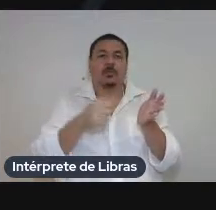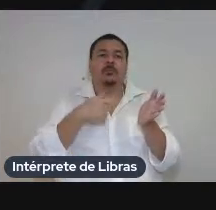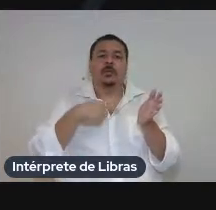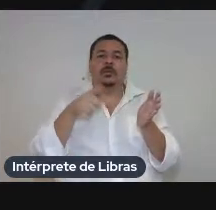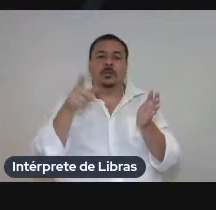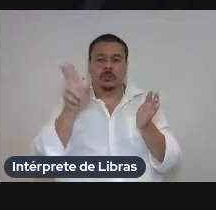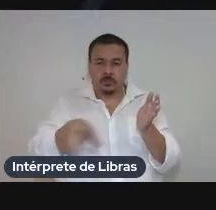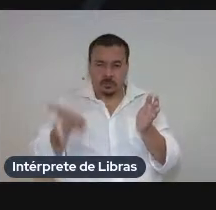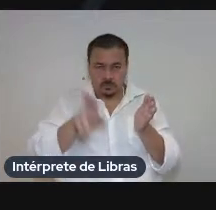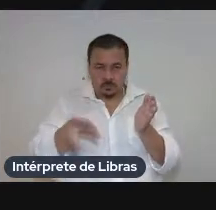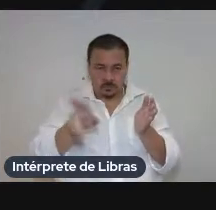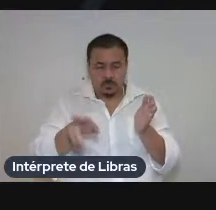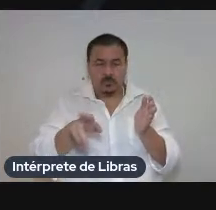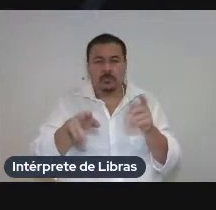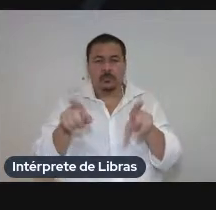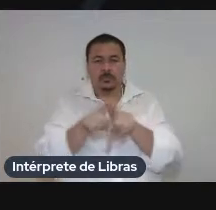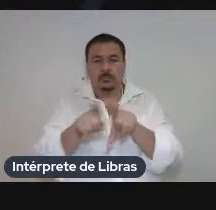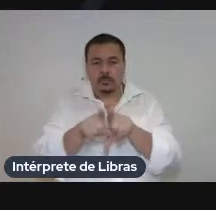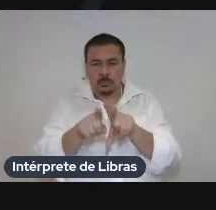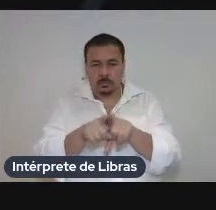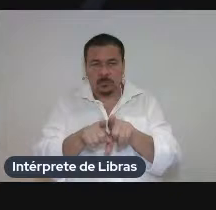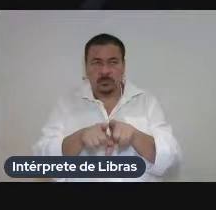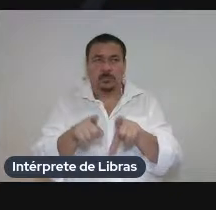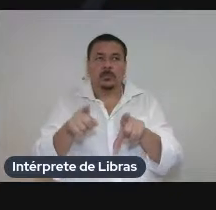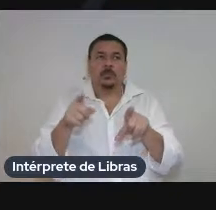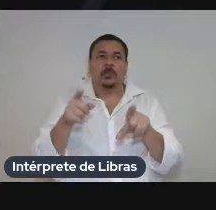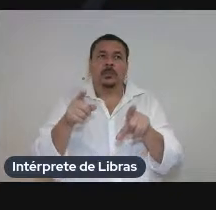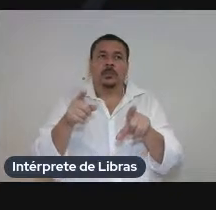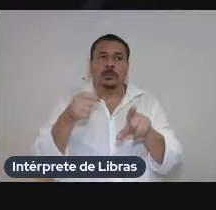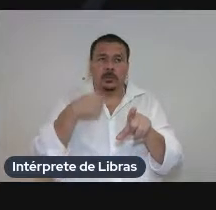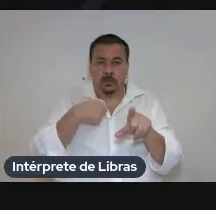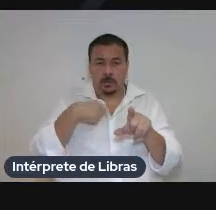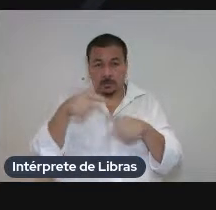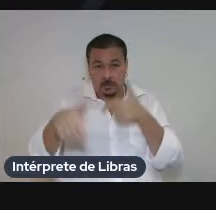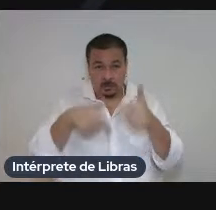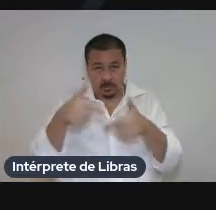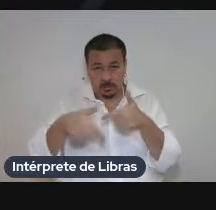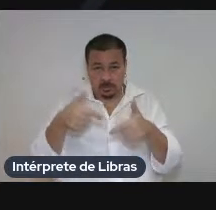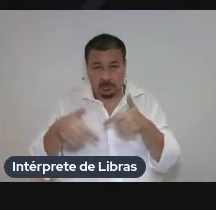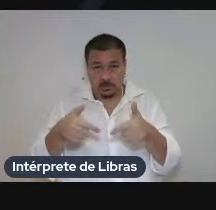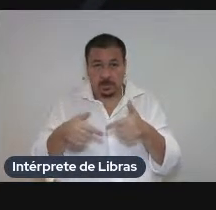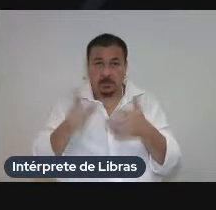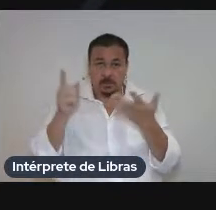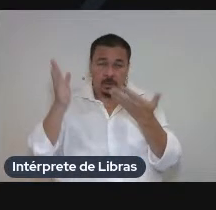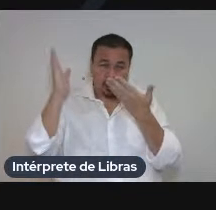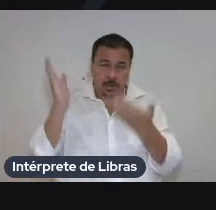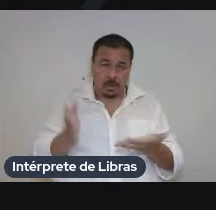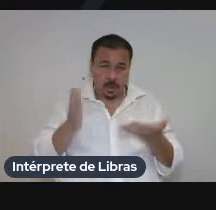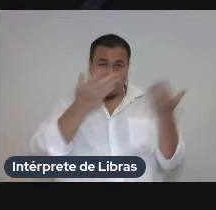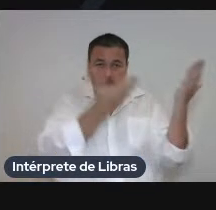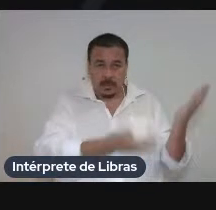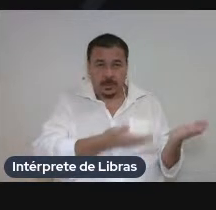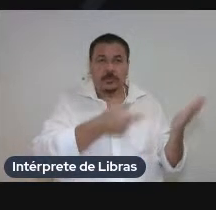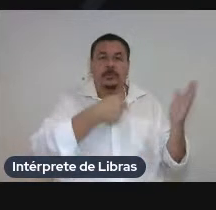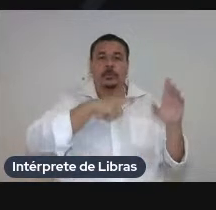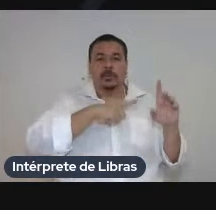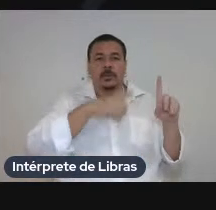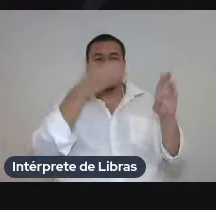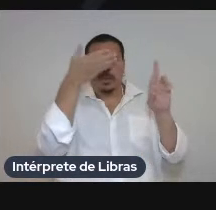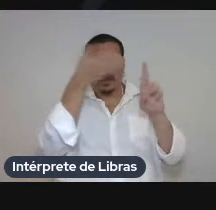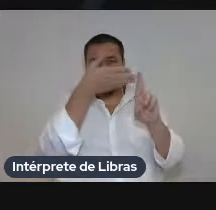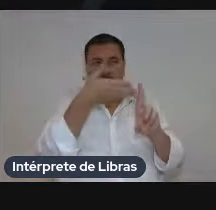e apresentadas em trabalhos futuros bom aqui estão as minhas diferenças